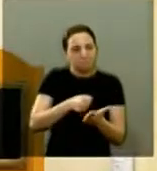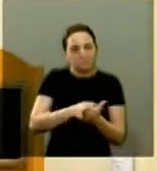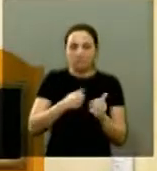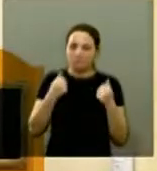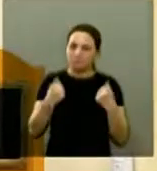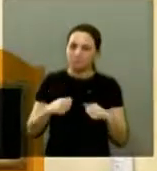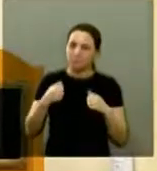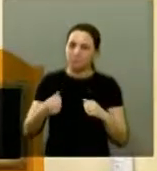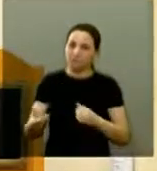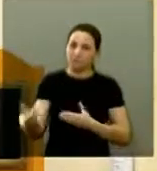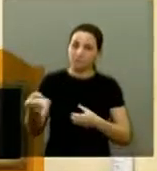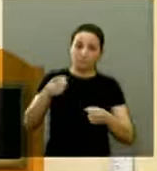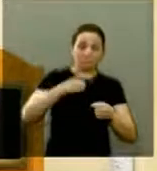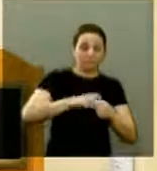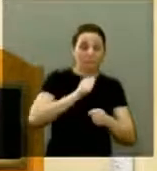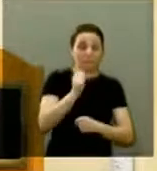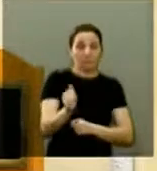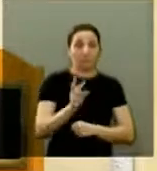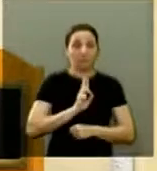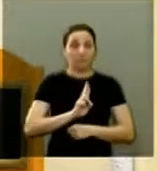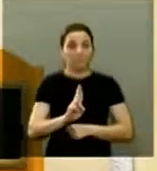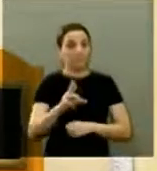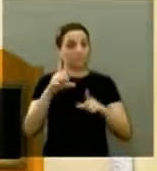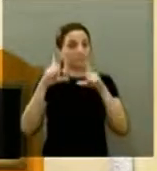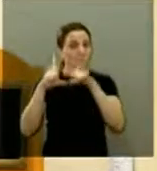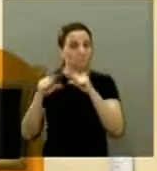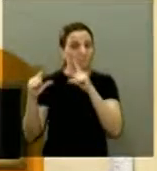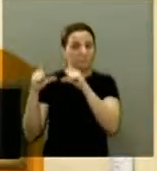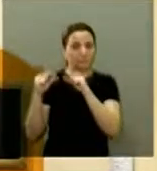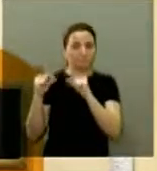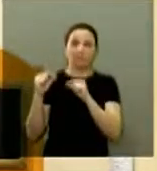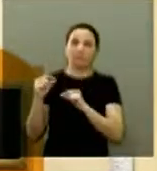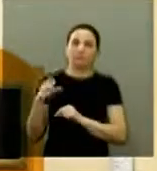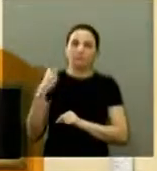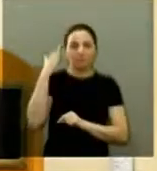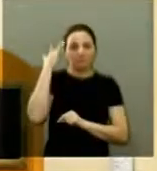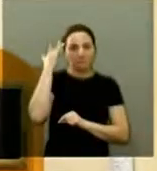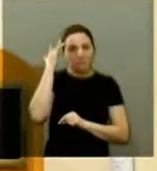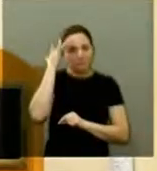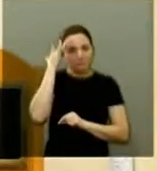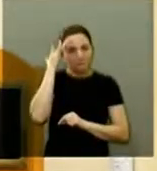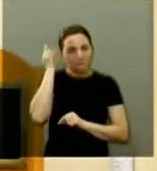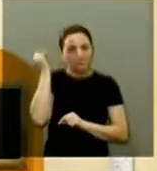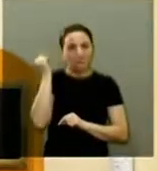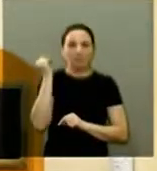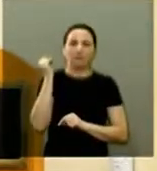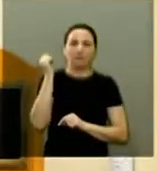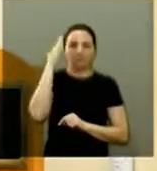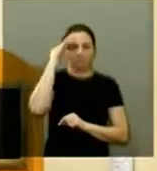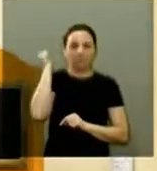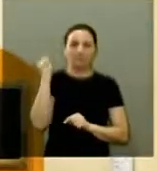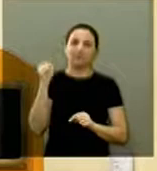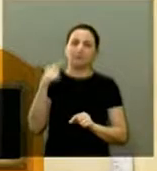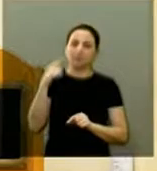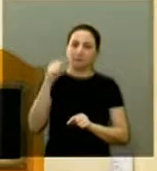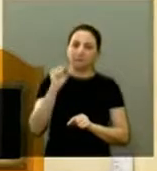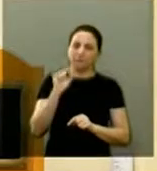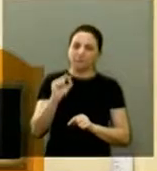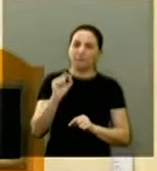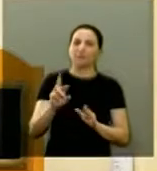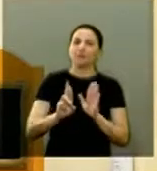Araraquara a nossa representação em Brasília. E sei que, comigo, muitos compreenderam que conquistar a